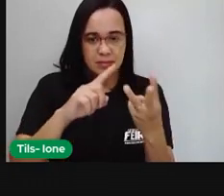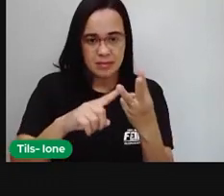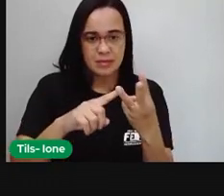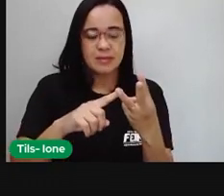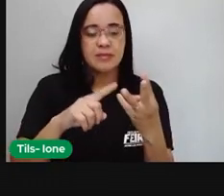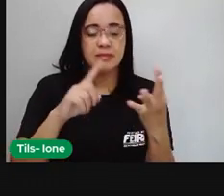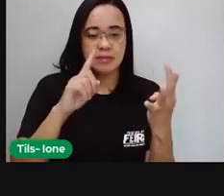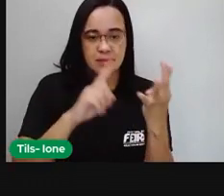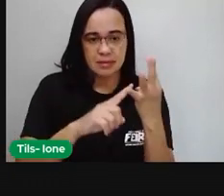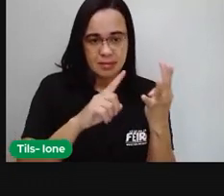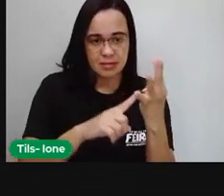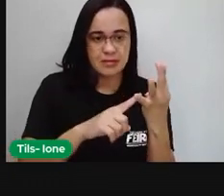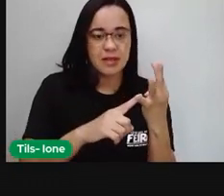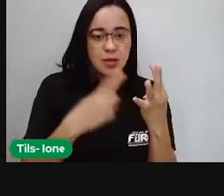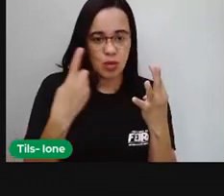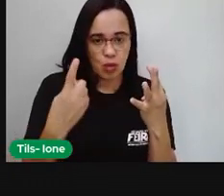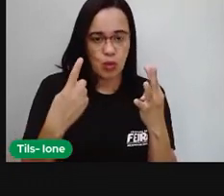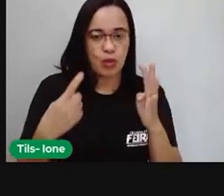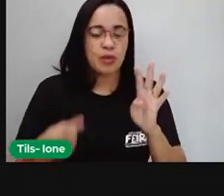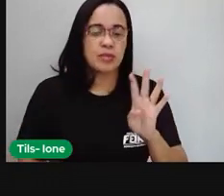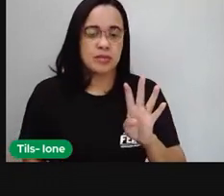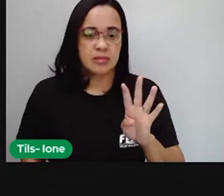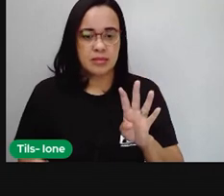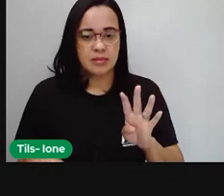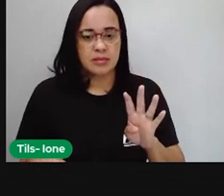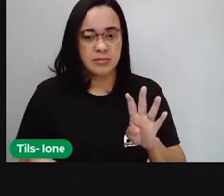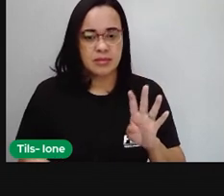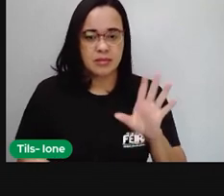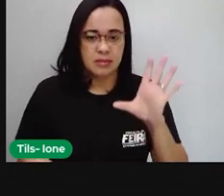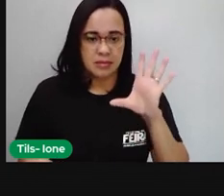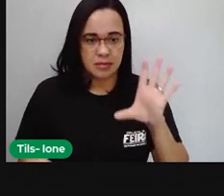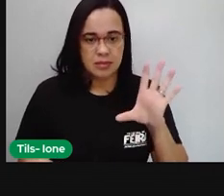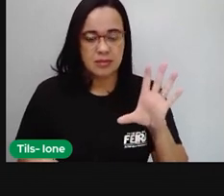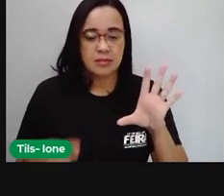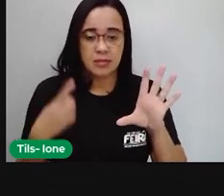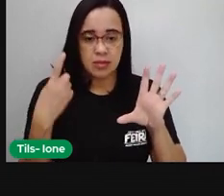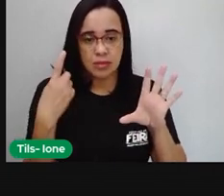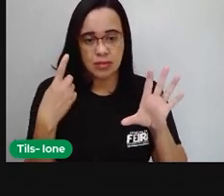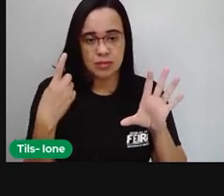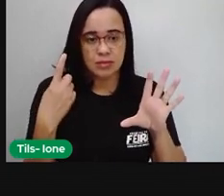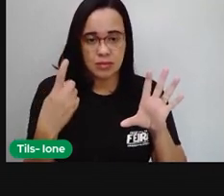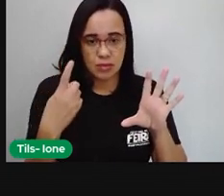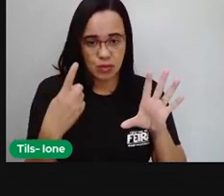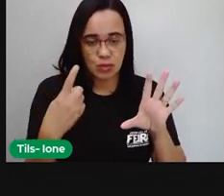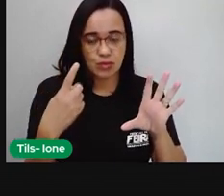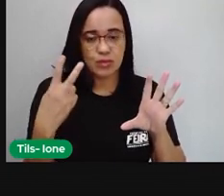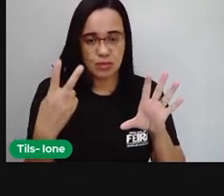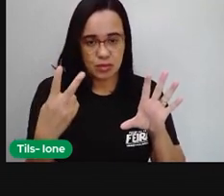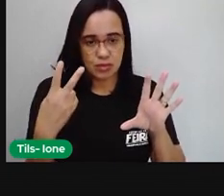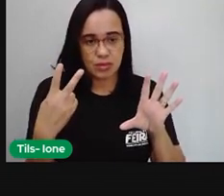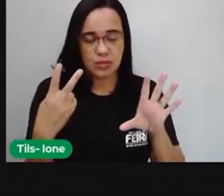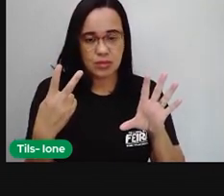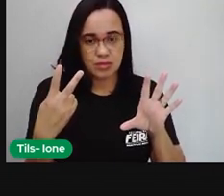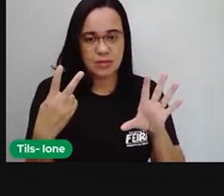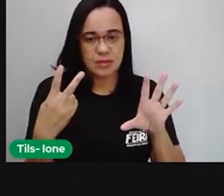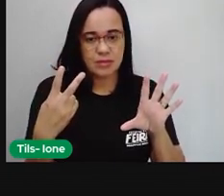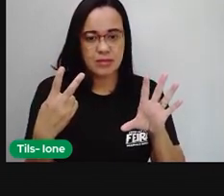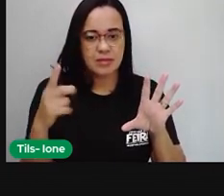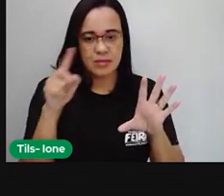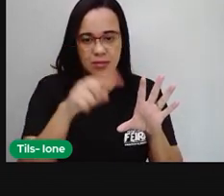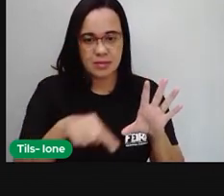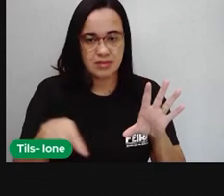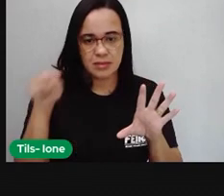eixo, a letra V um eixo, o triângulo e a cesta de basquete também um.